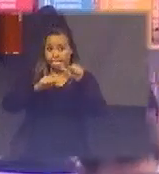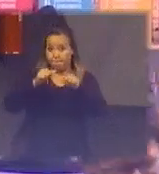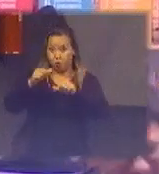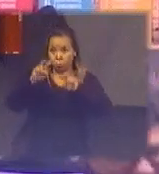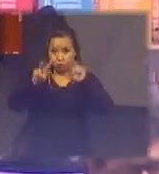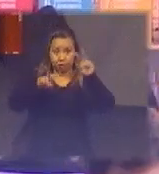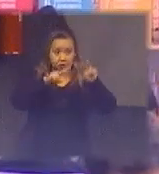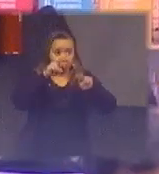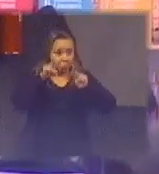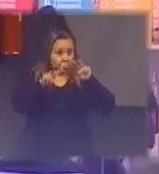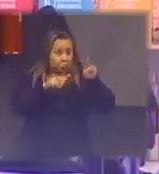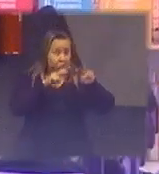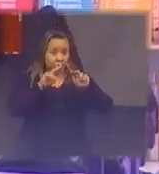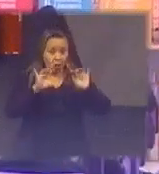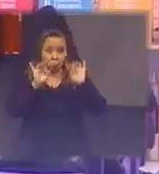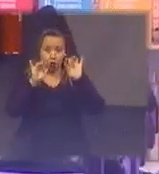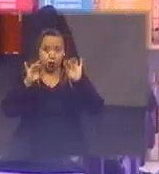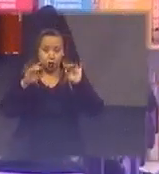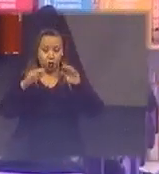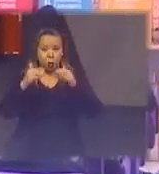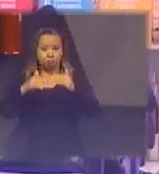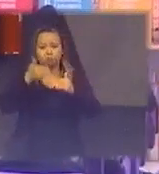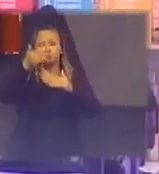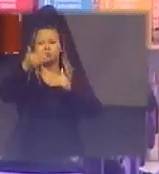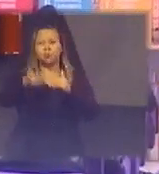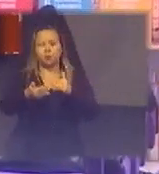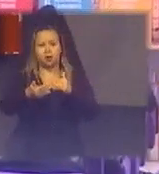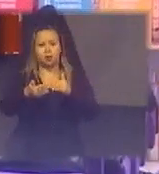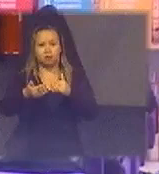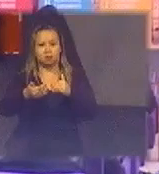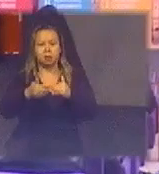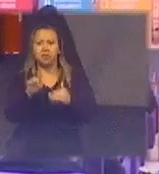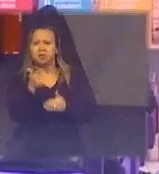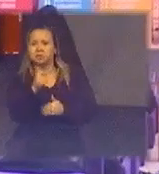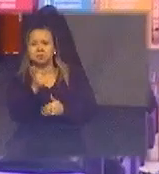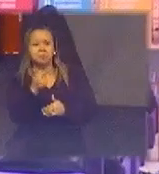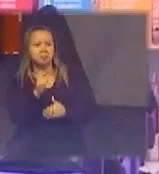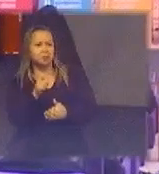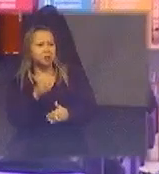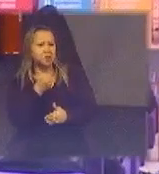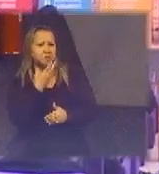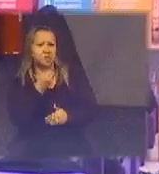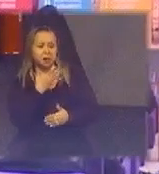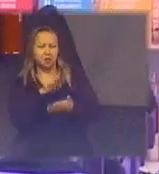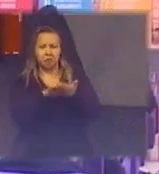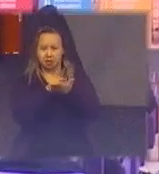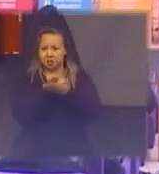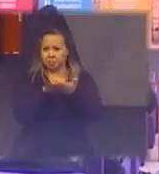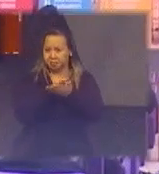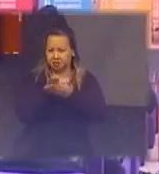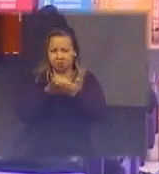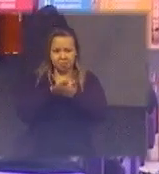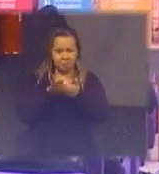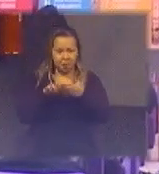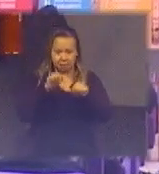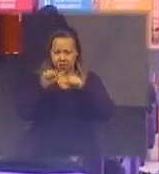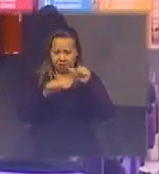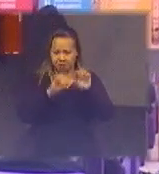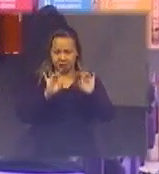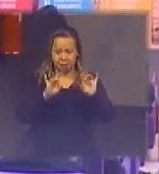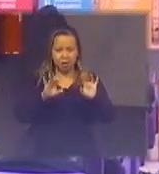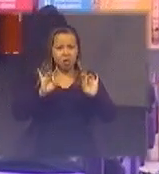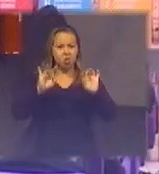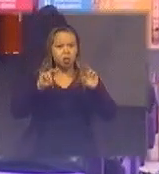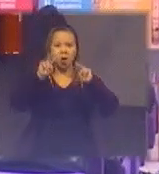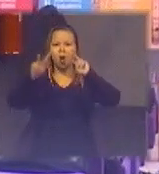lá dentro não mudou nenhuma não tem um benefício eletroeletrônico nenhum do ponto de vista de processamento mas mudou o visual